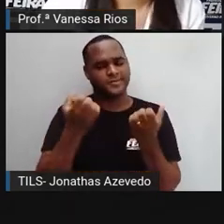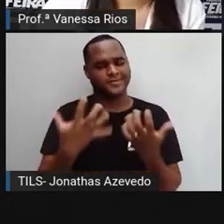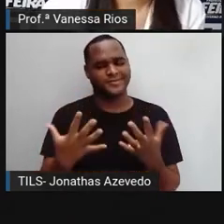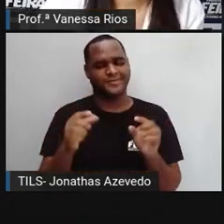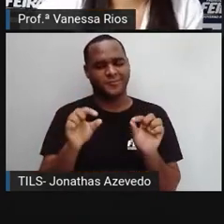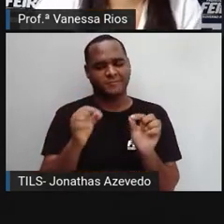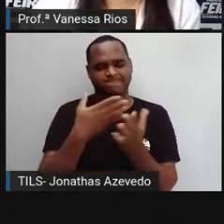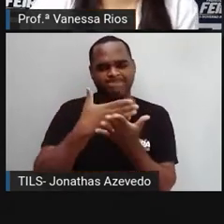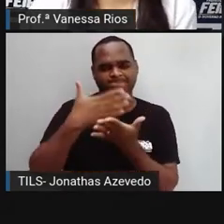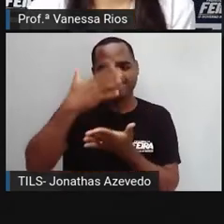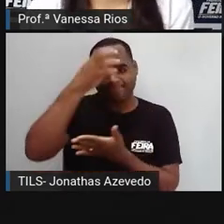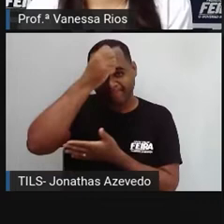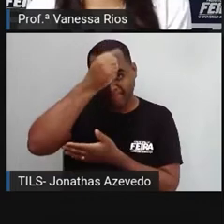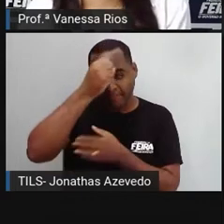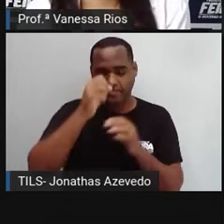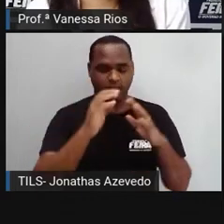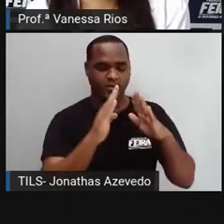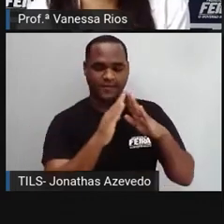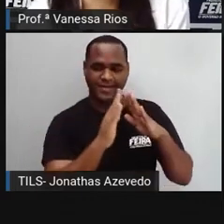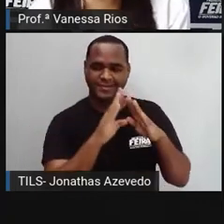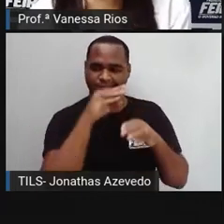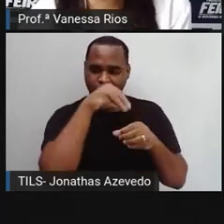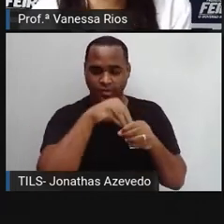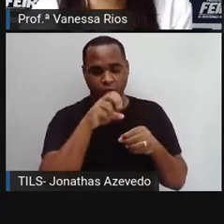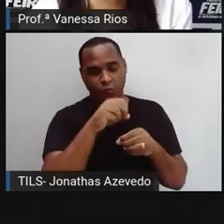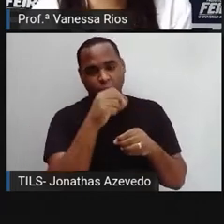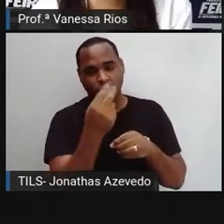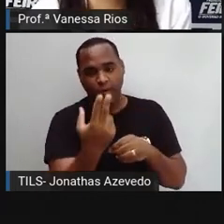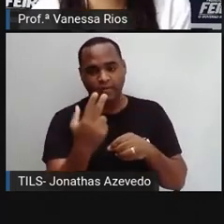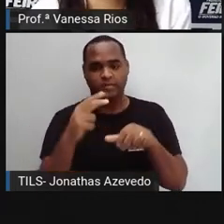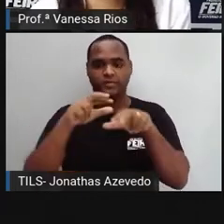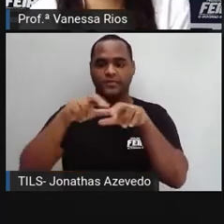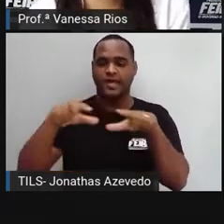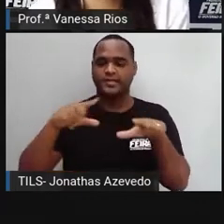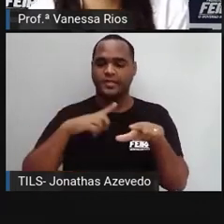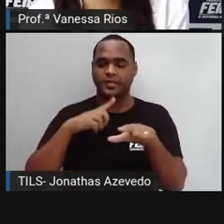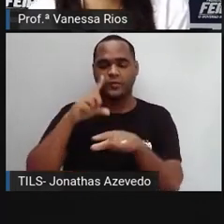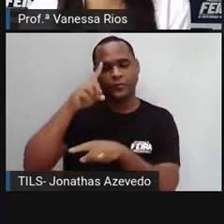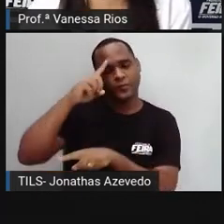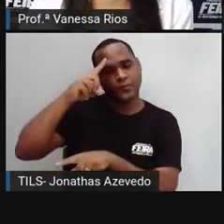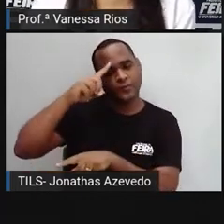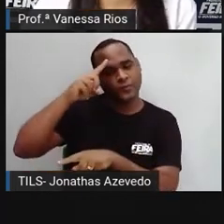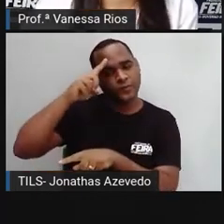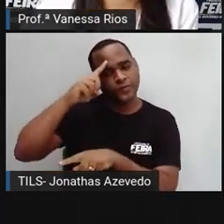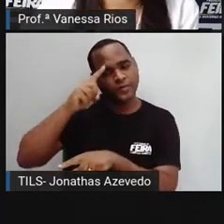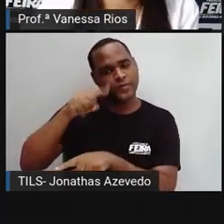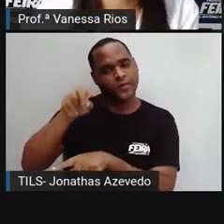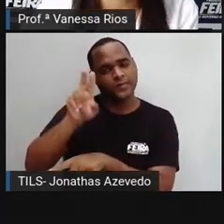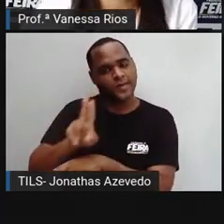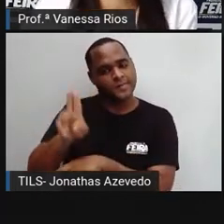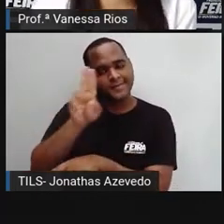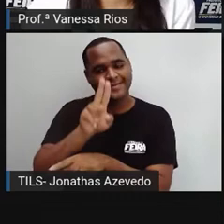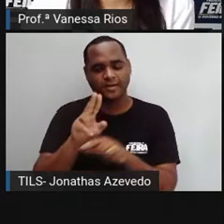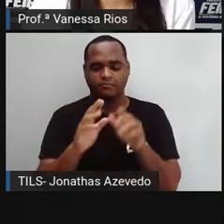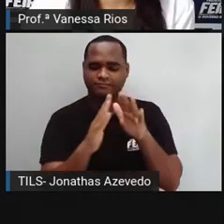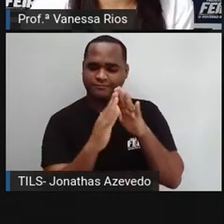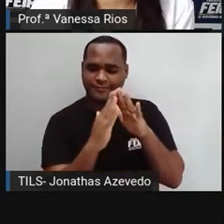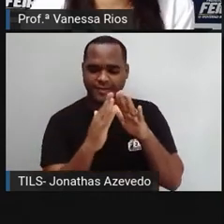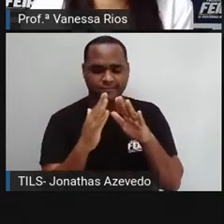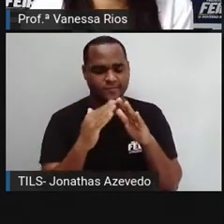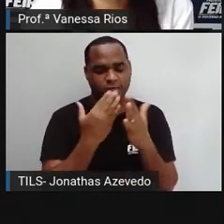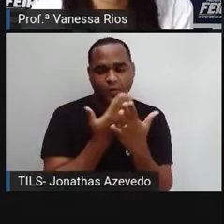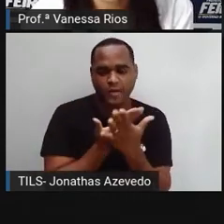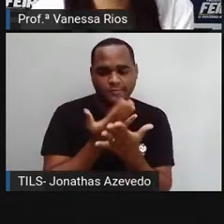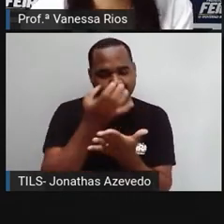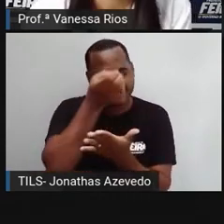aprendendo isso às vezes em casa, em alguma atividade que nós realizamos no dia a dia, aí vem para a escola. Mas por que isso tudo